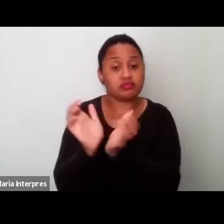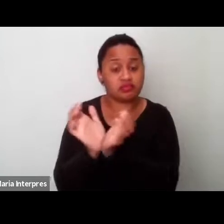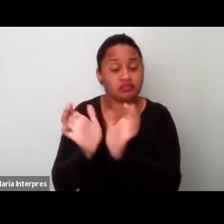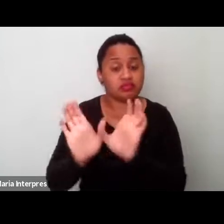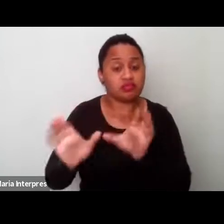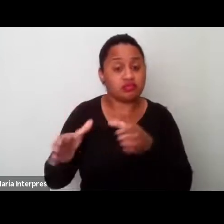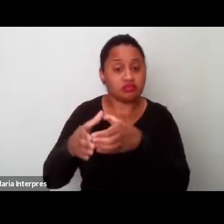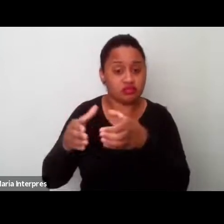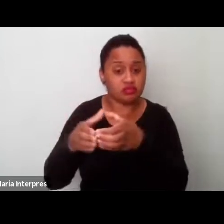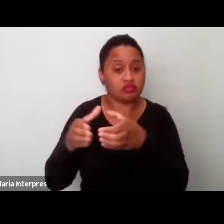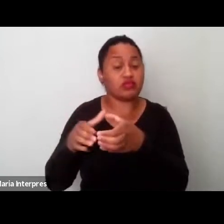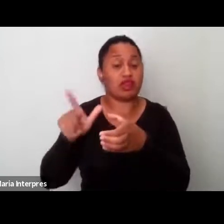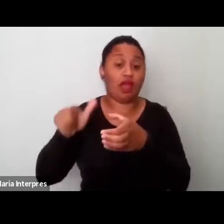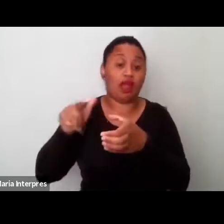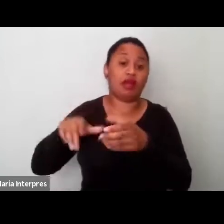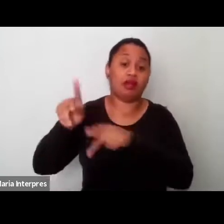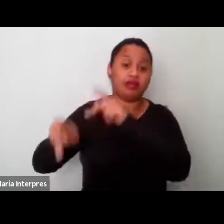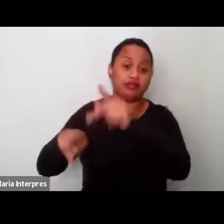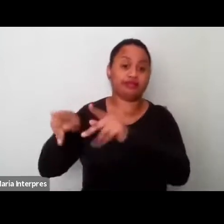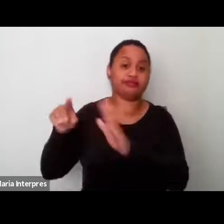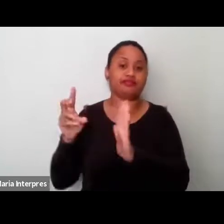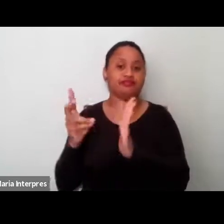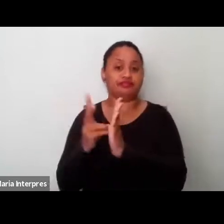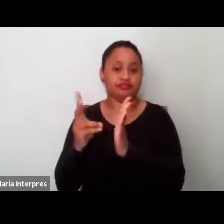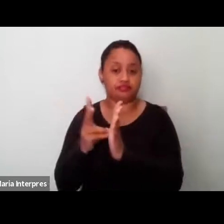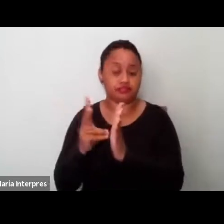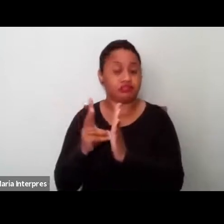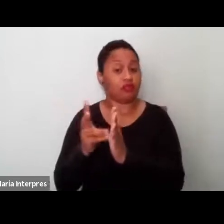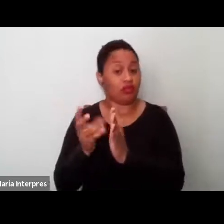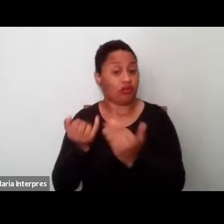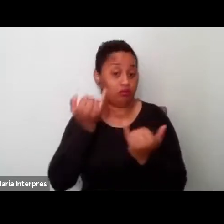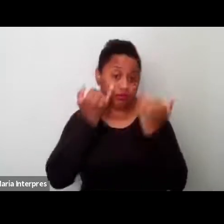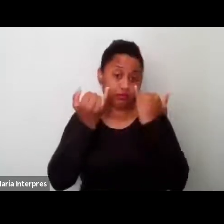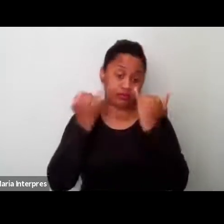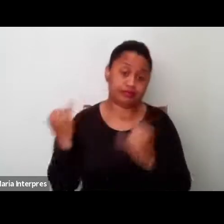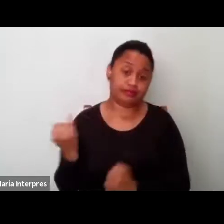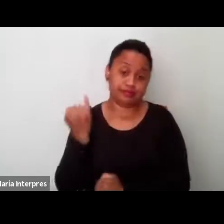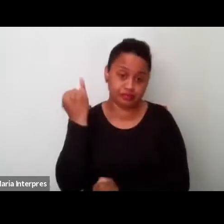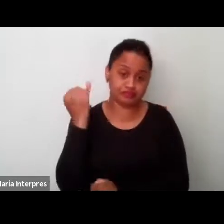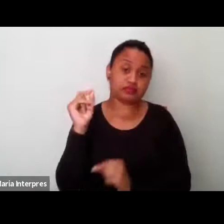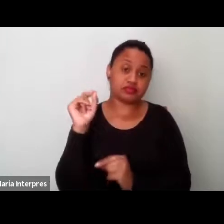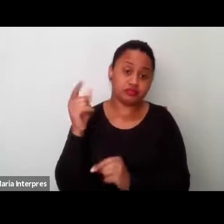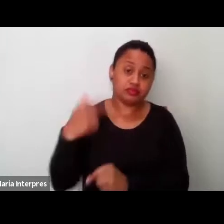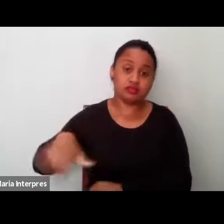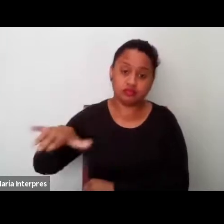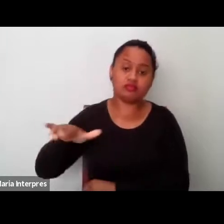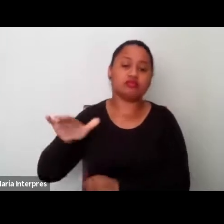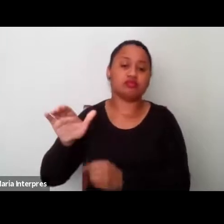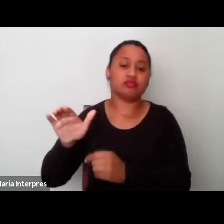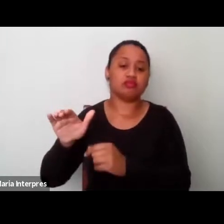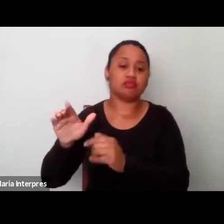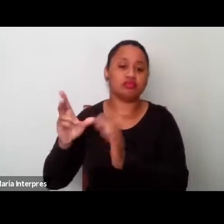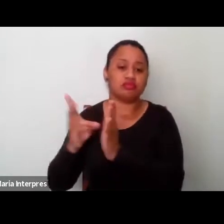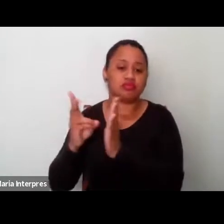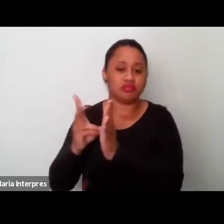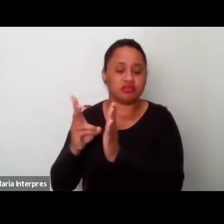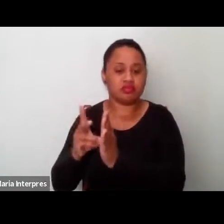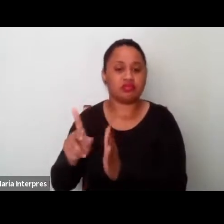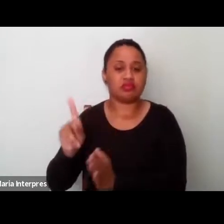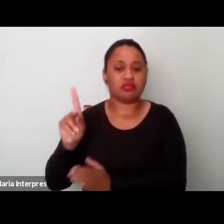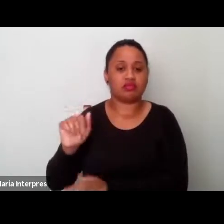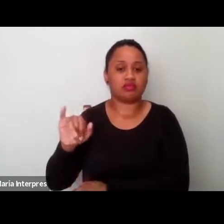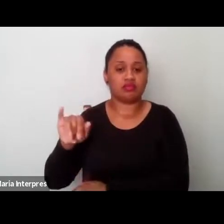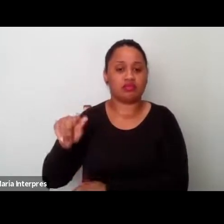então, os grupos indígenas, né, e é um dado importante, né, os indígenas Kaigang, desde o começo da pandemia,